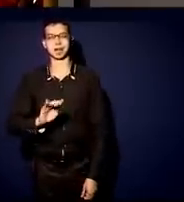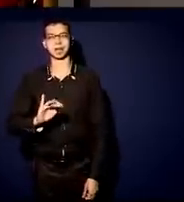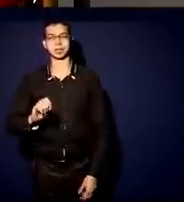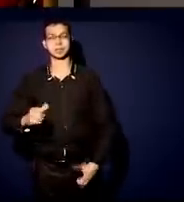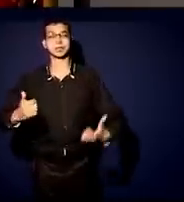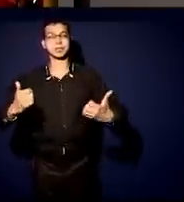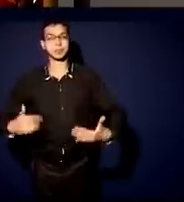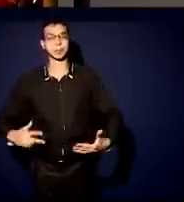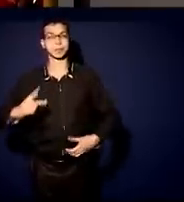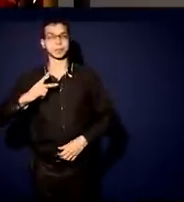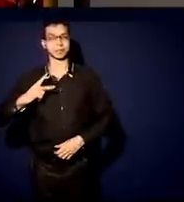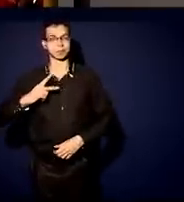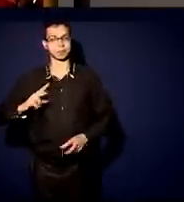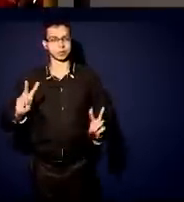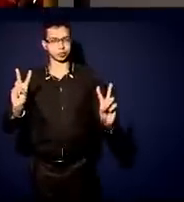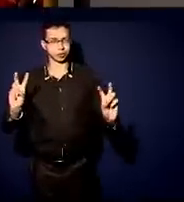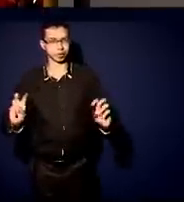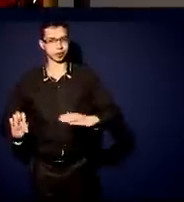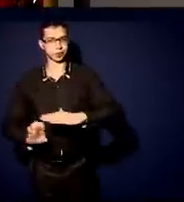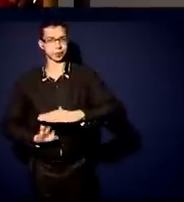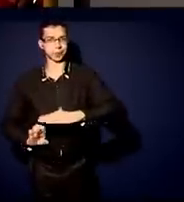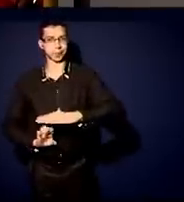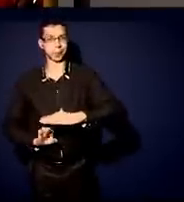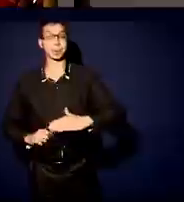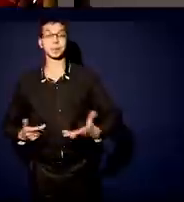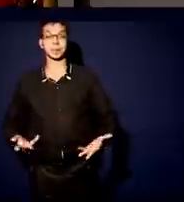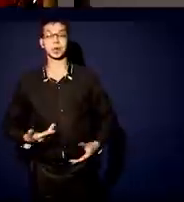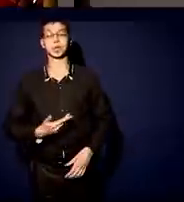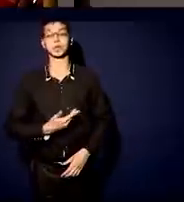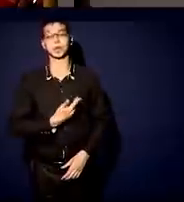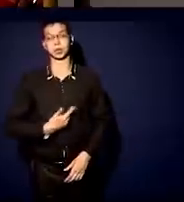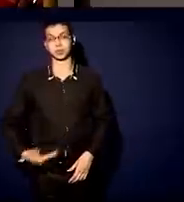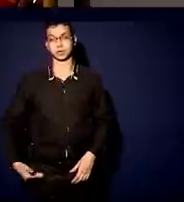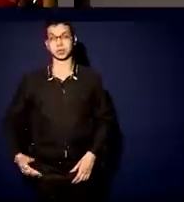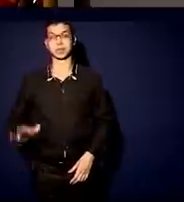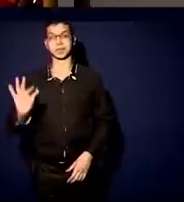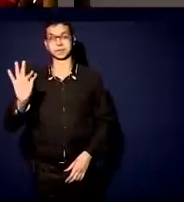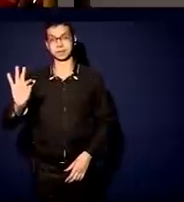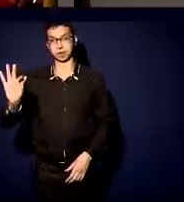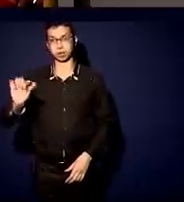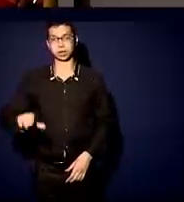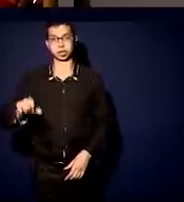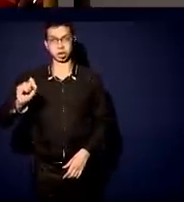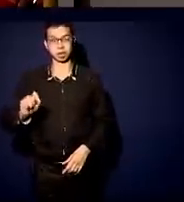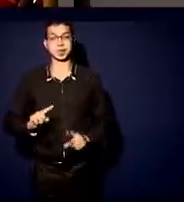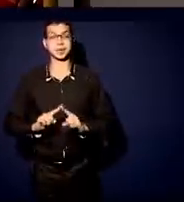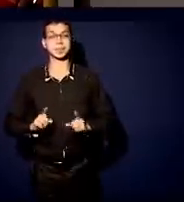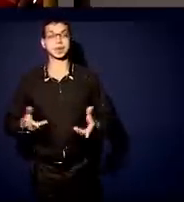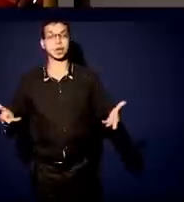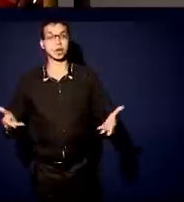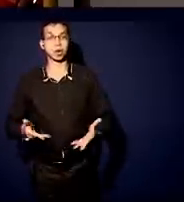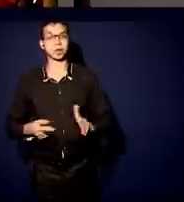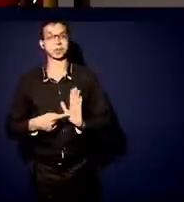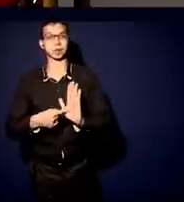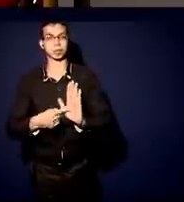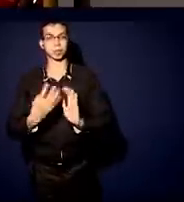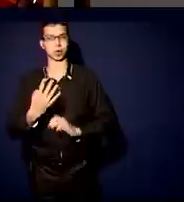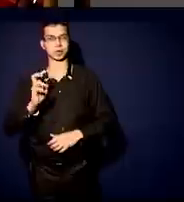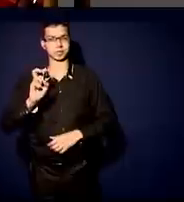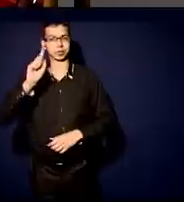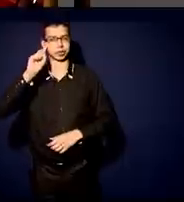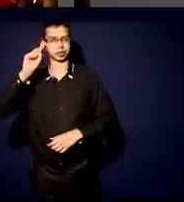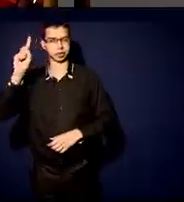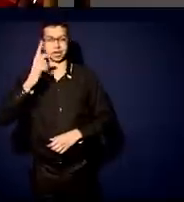privatizações, esse governo federal eleito foi eleito ali por uma frente ampla, mas ele se mostrou, nesses primeiros 45 dias,